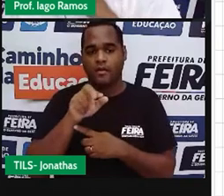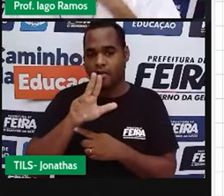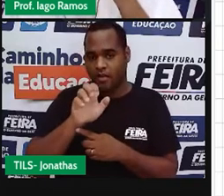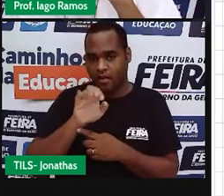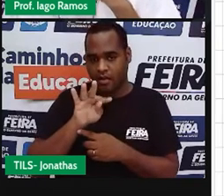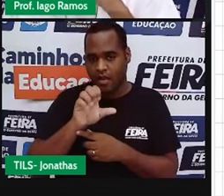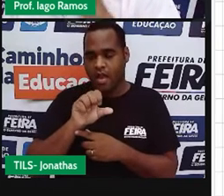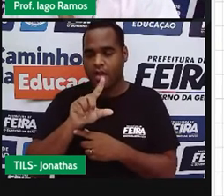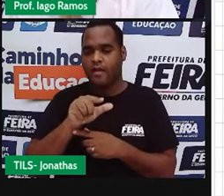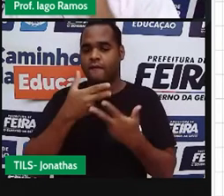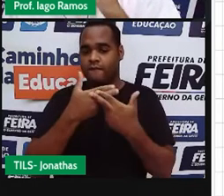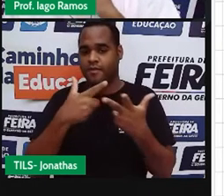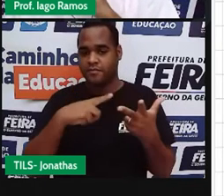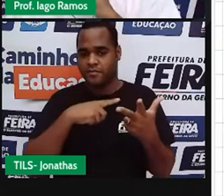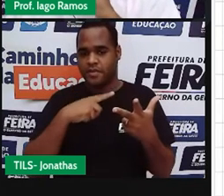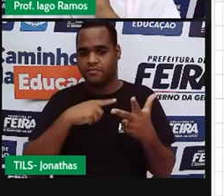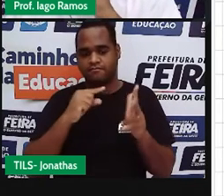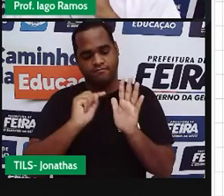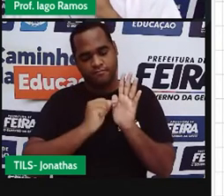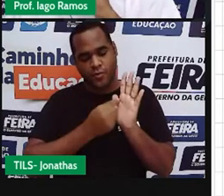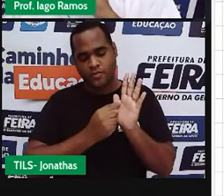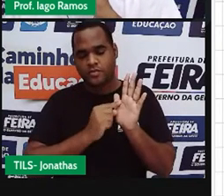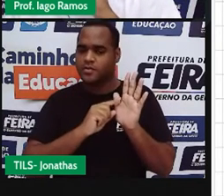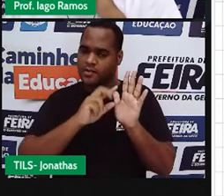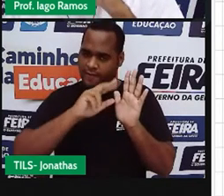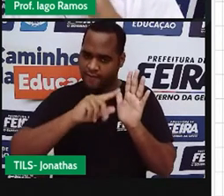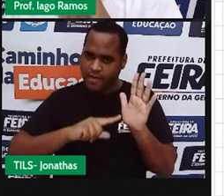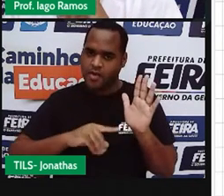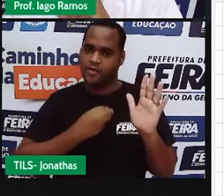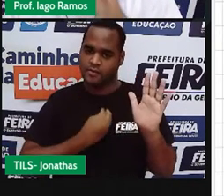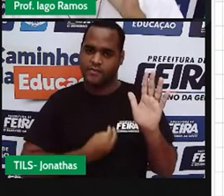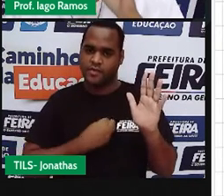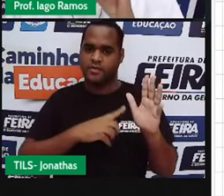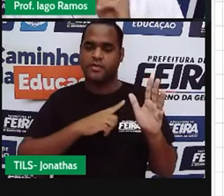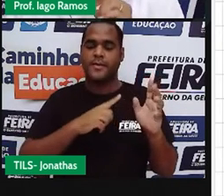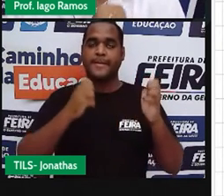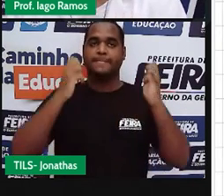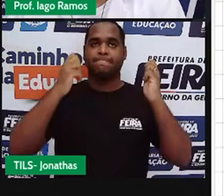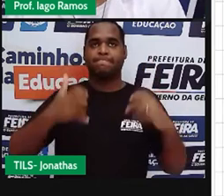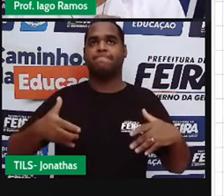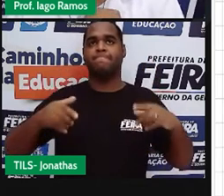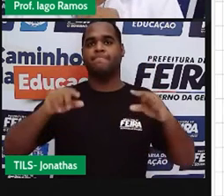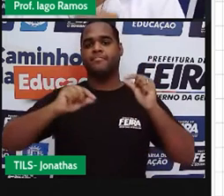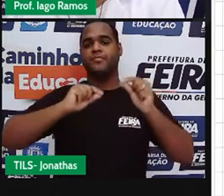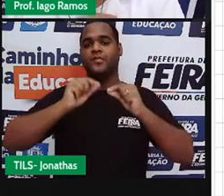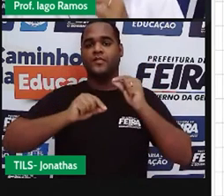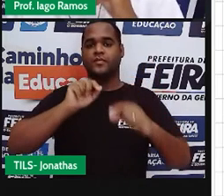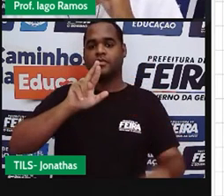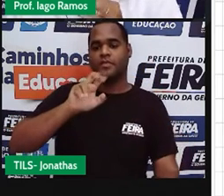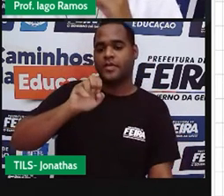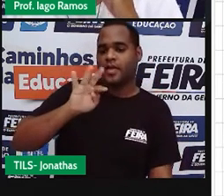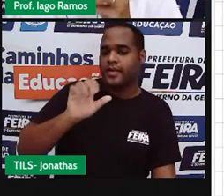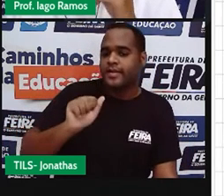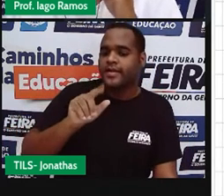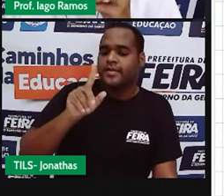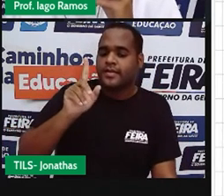onde estão esses pontos, essa reta é a reta chamada de reta